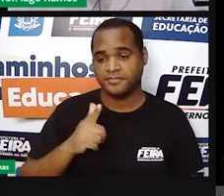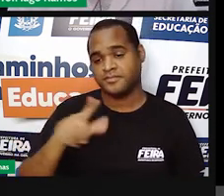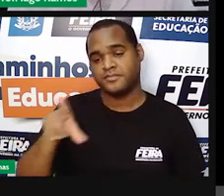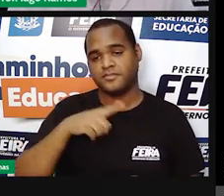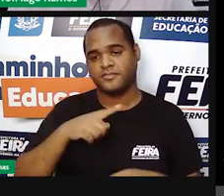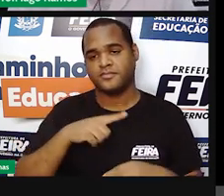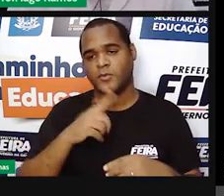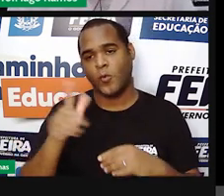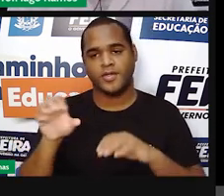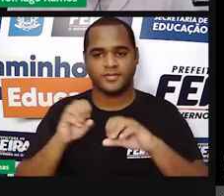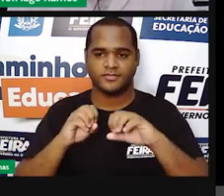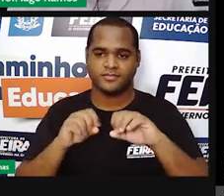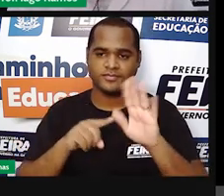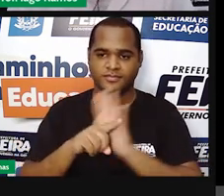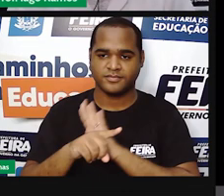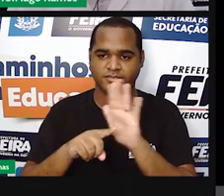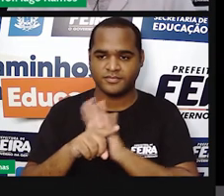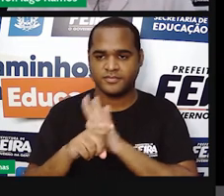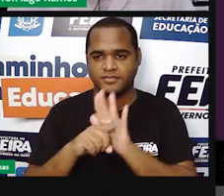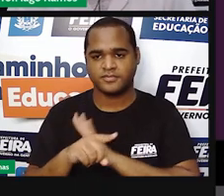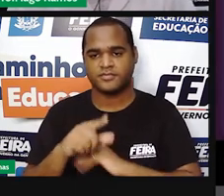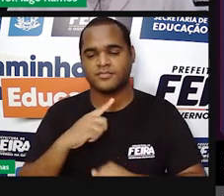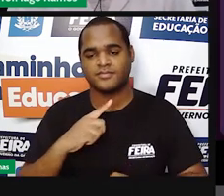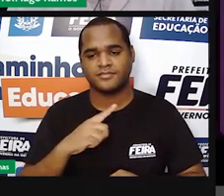outra perguntinha, né?